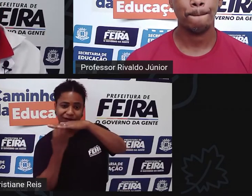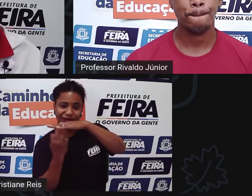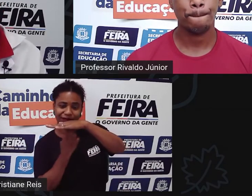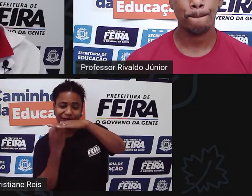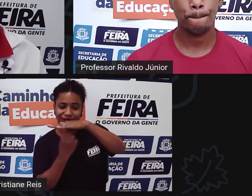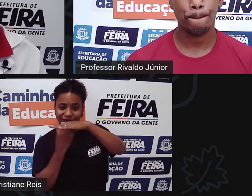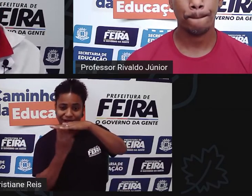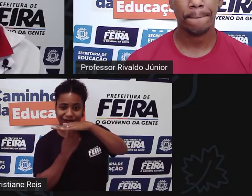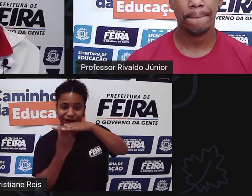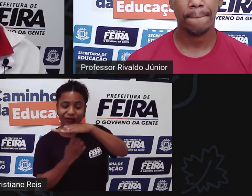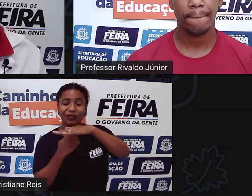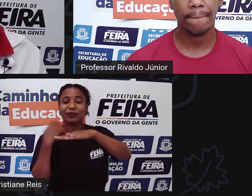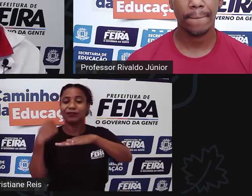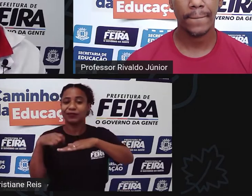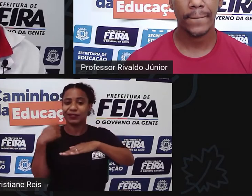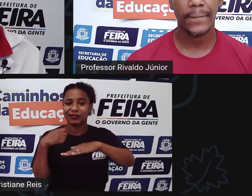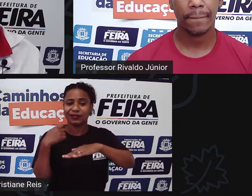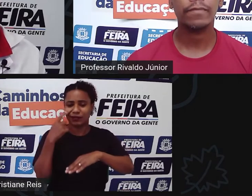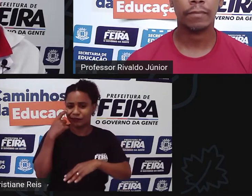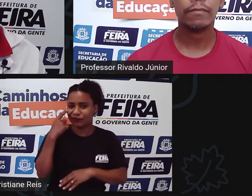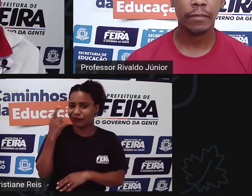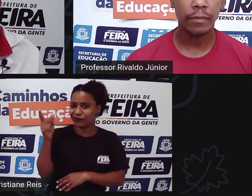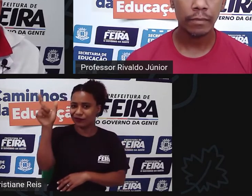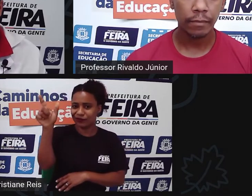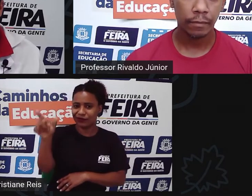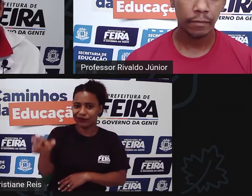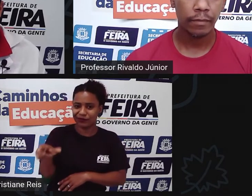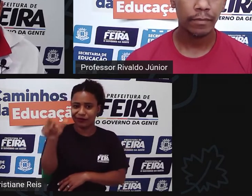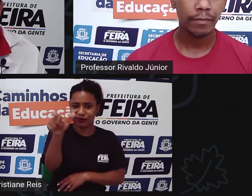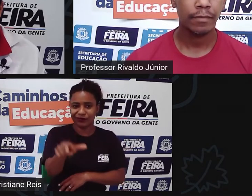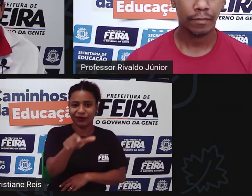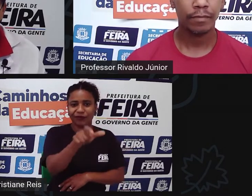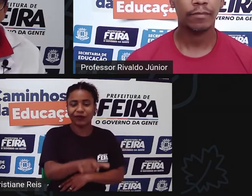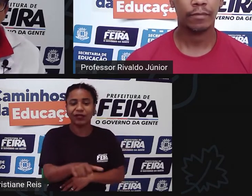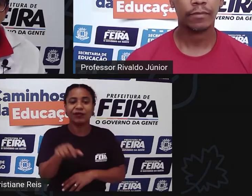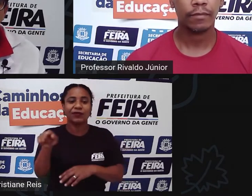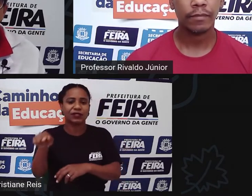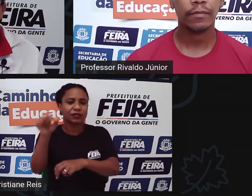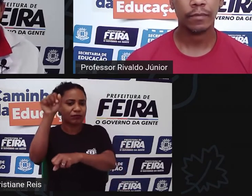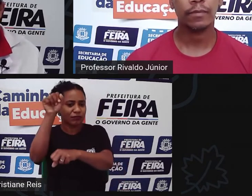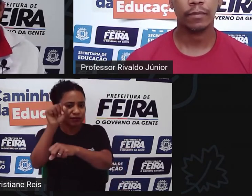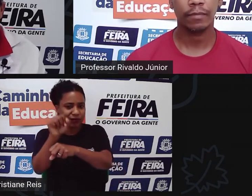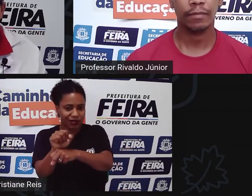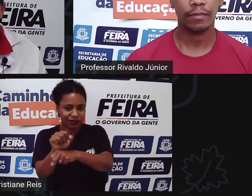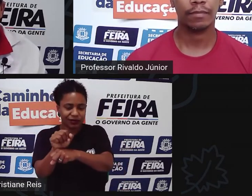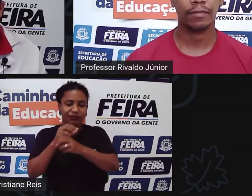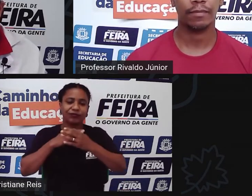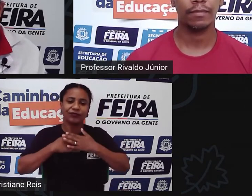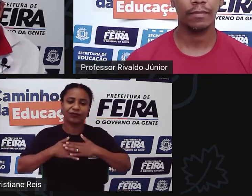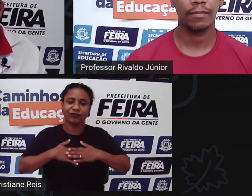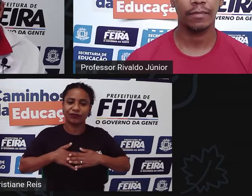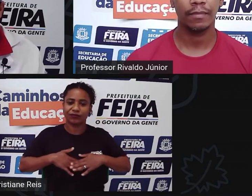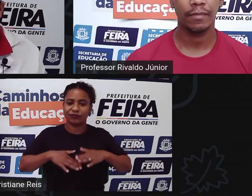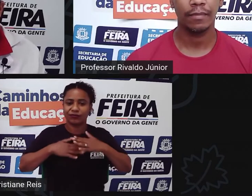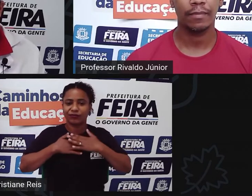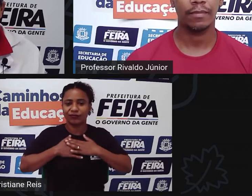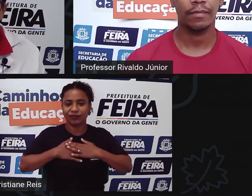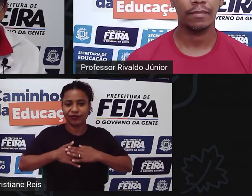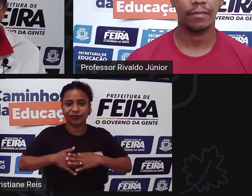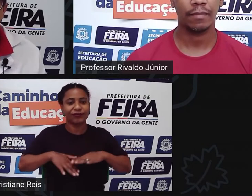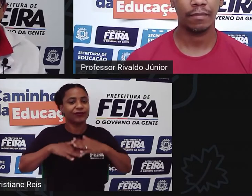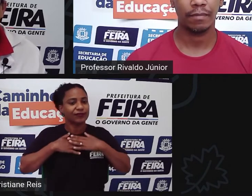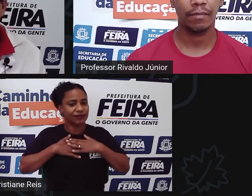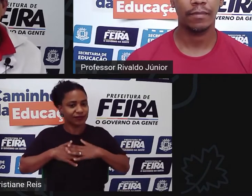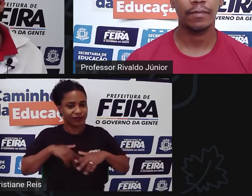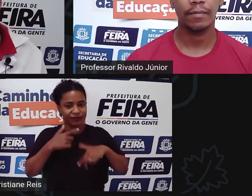visão de humanizar aquele funcionário e de dar pausas e dar momentos para que o funcionário pare um pouquinho sua rotina